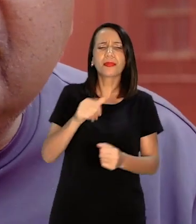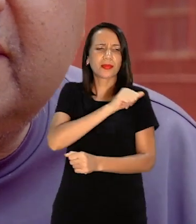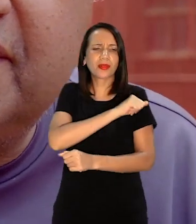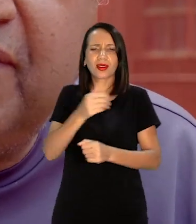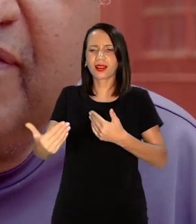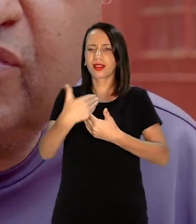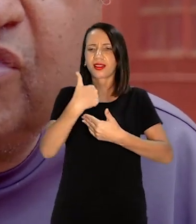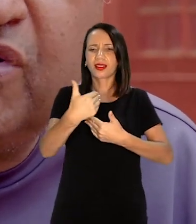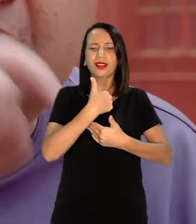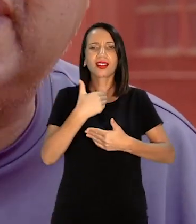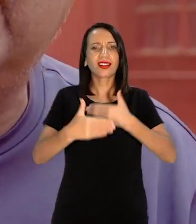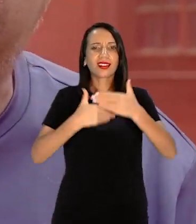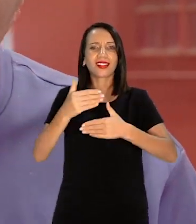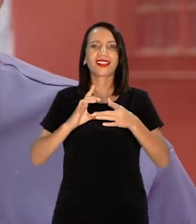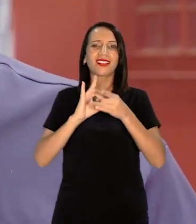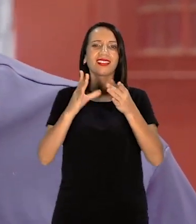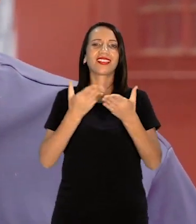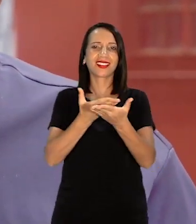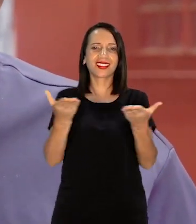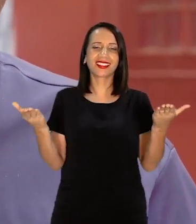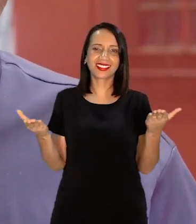Porque a gente desenvolve a autonomia